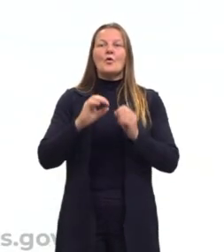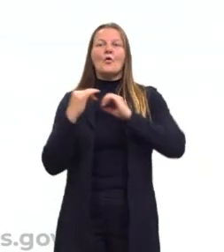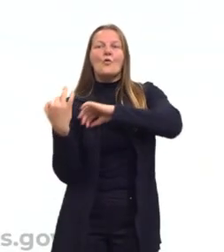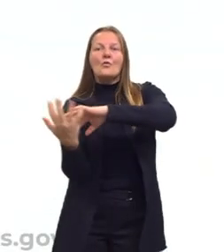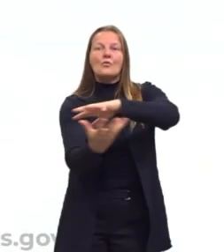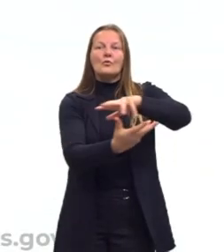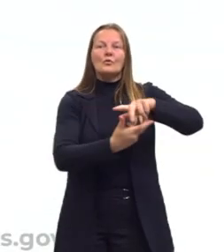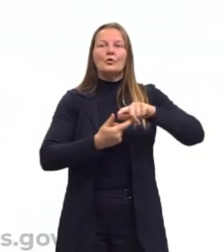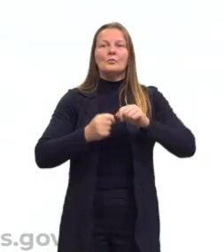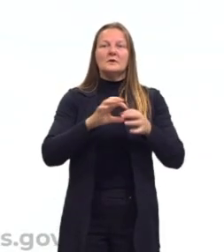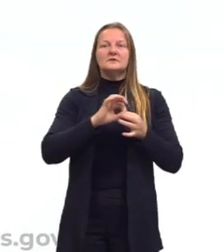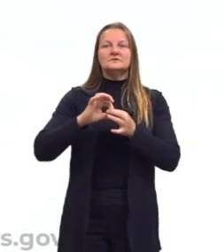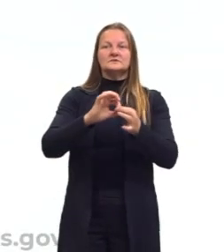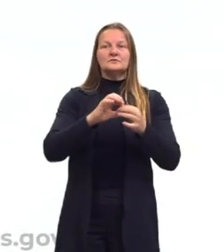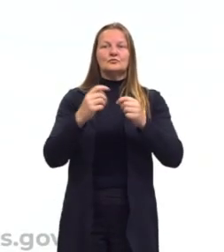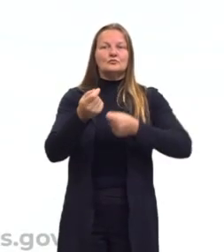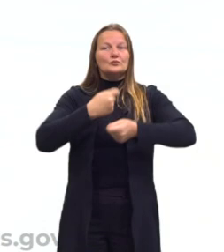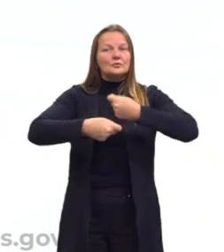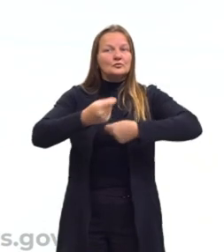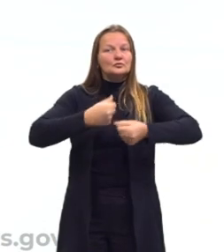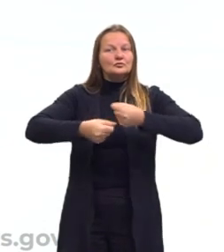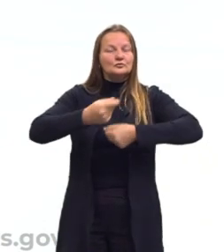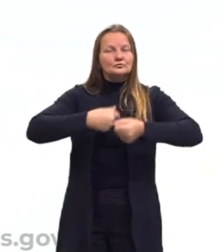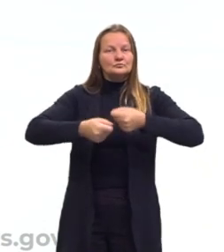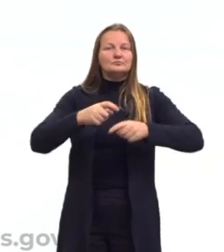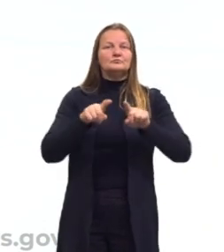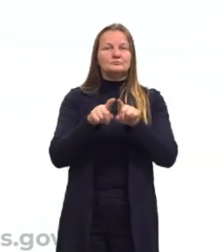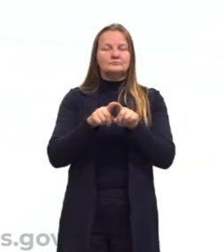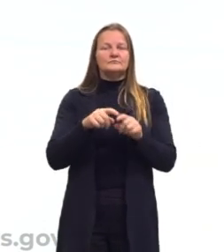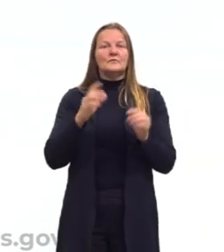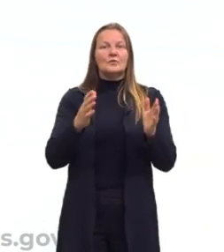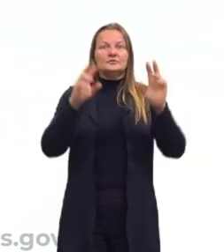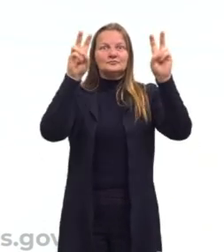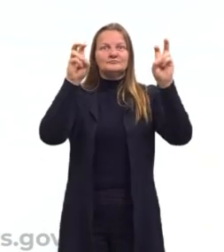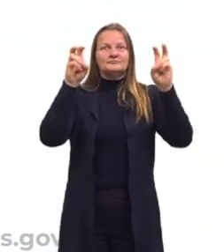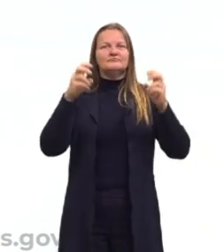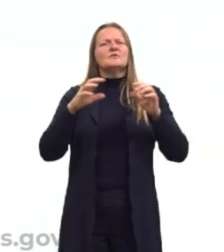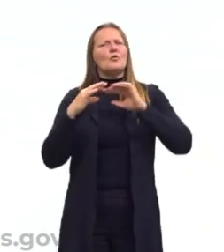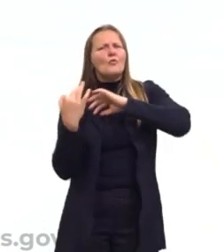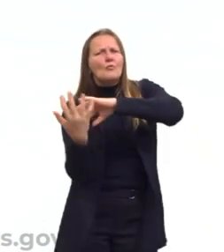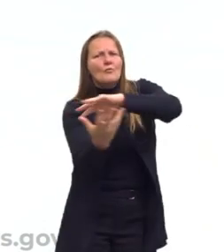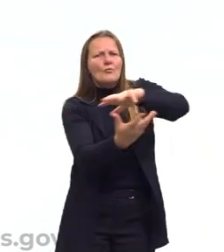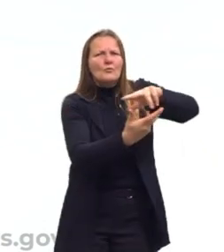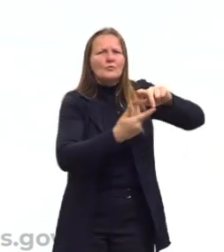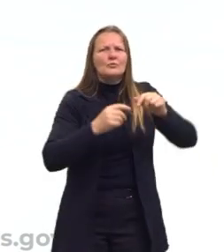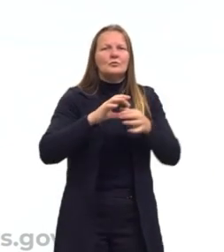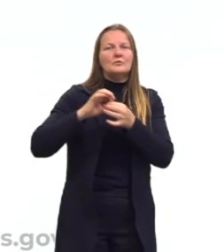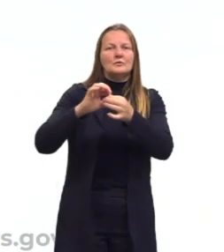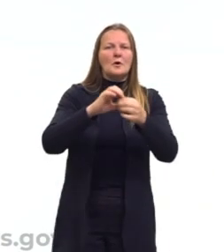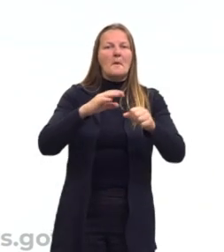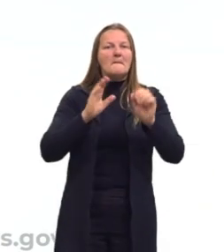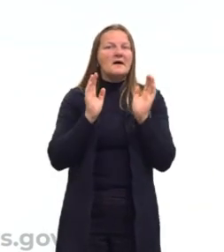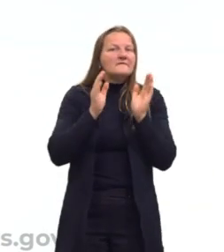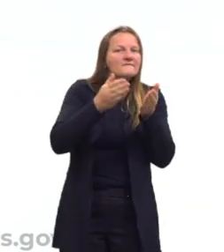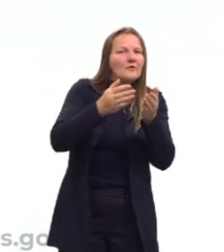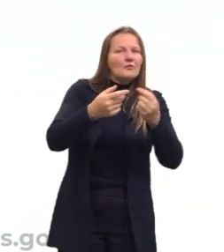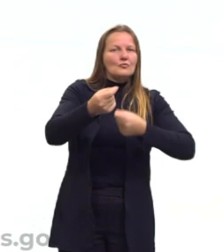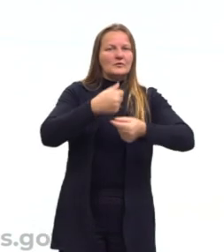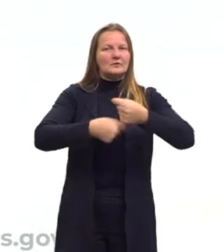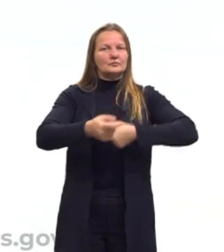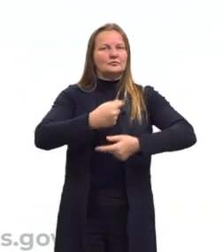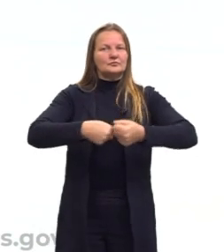econômica. Nós já estamos falando sobre globalização e hoje vamos dar esse enfoque um tanto mais econômico em nossa aula.